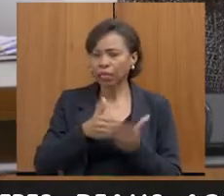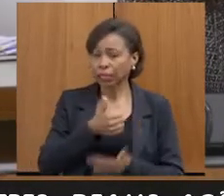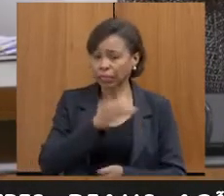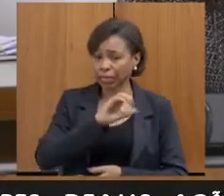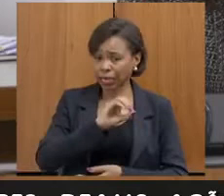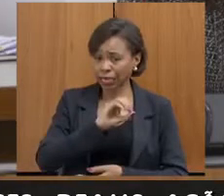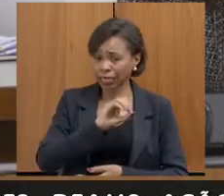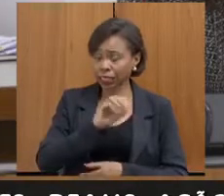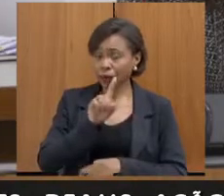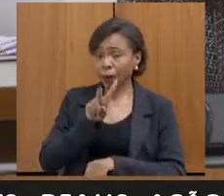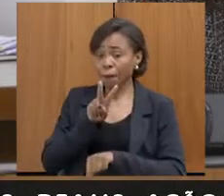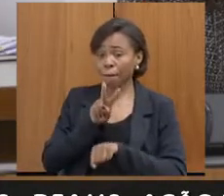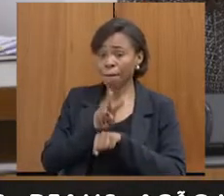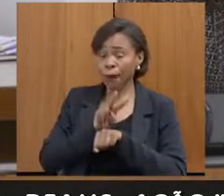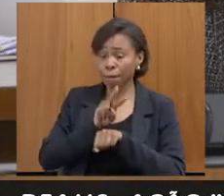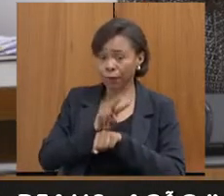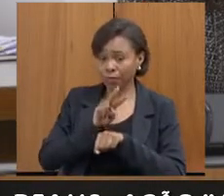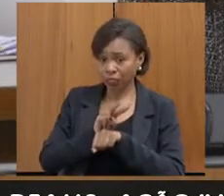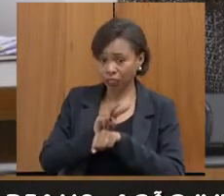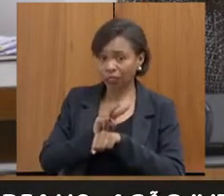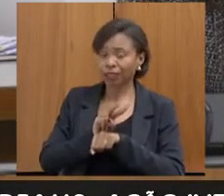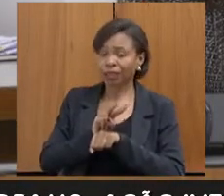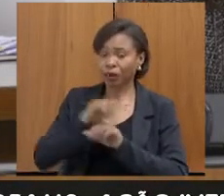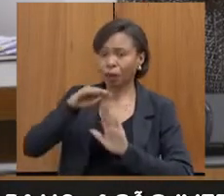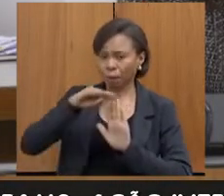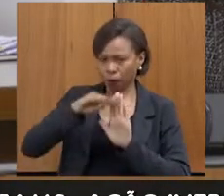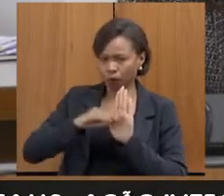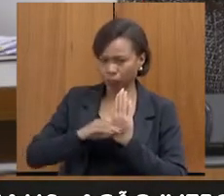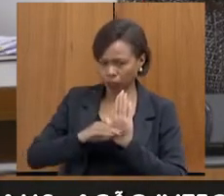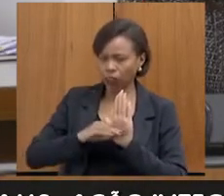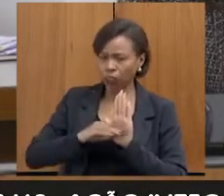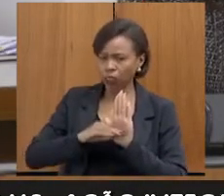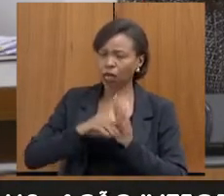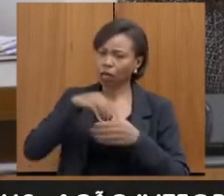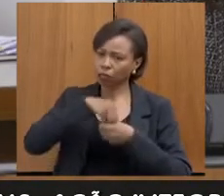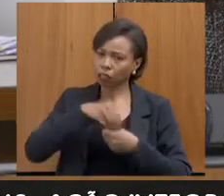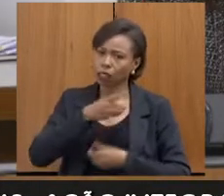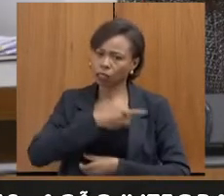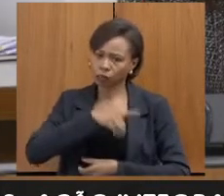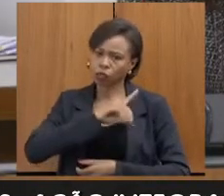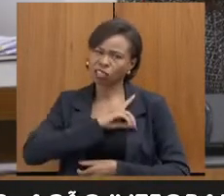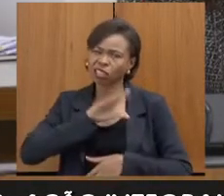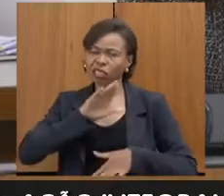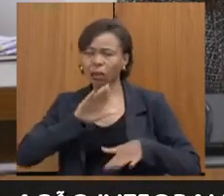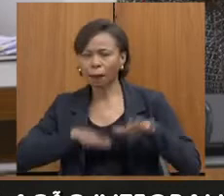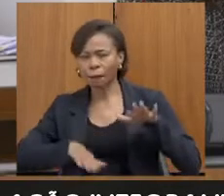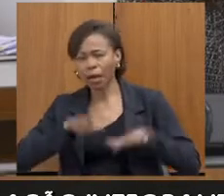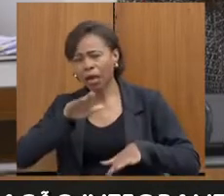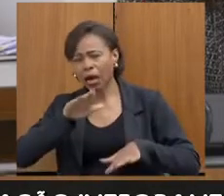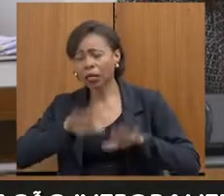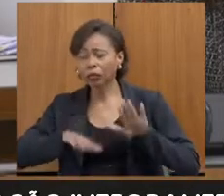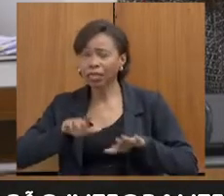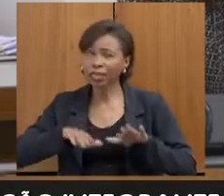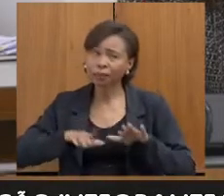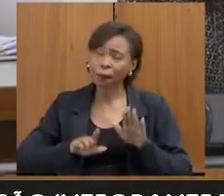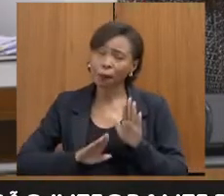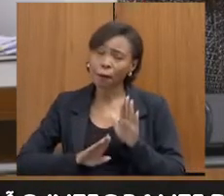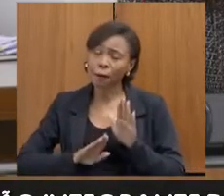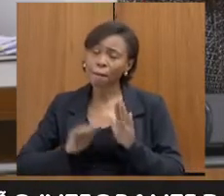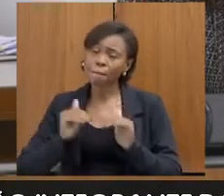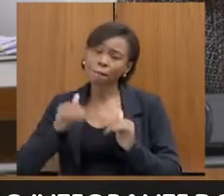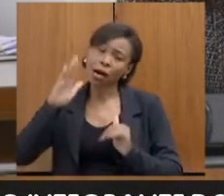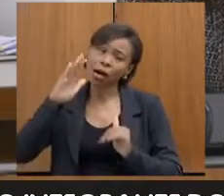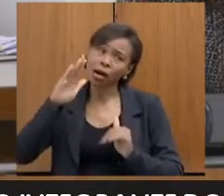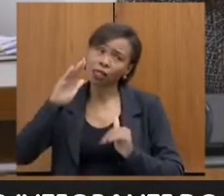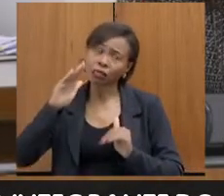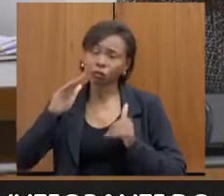por semana, mais ou menos, na delegacia. Varia um pouco, porque tem algumas semanas que aumentam, outras diminuem, mas, em